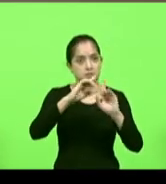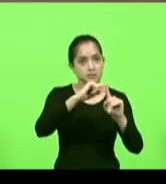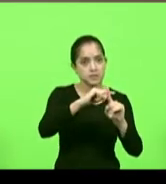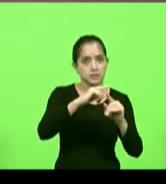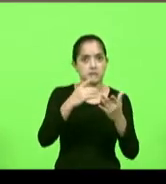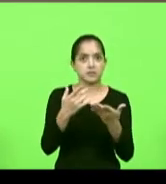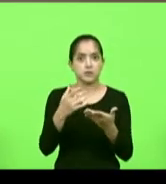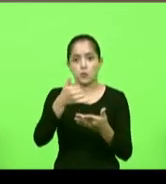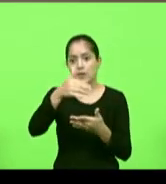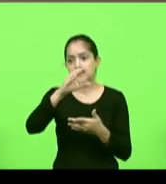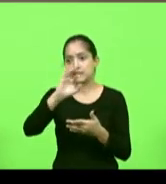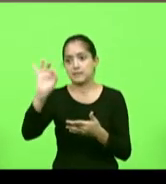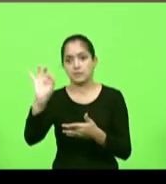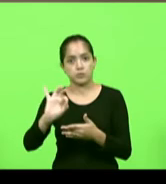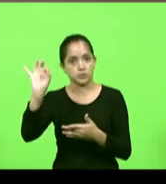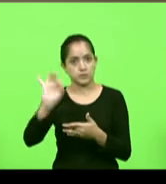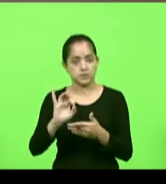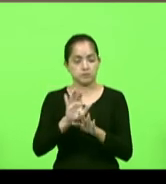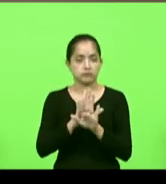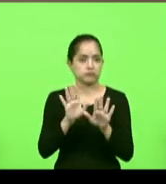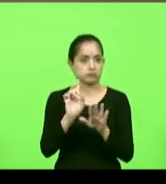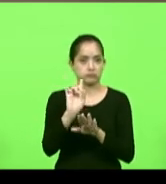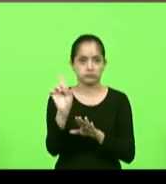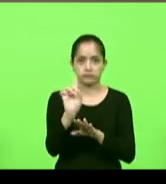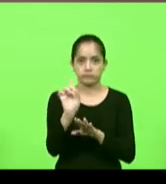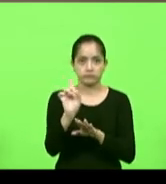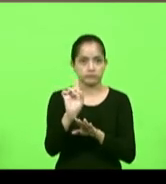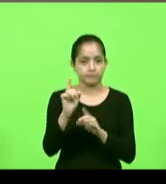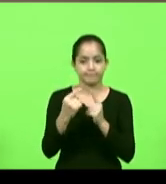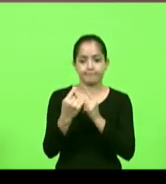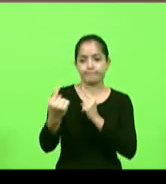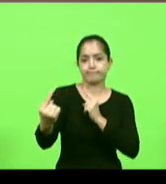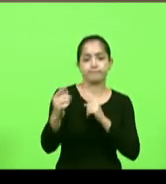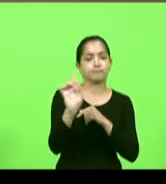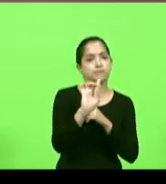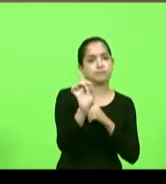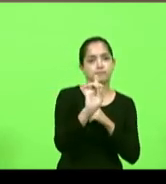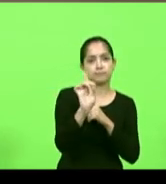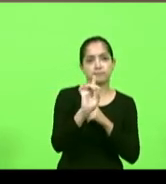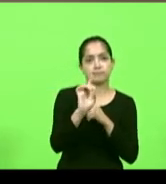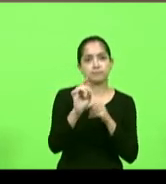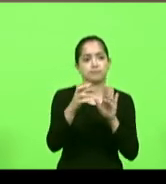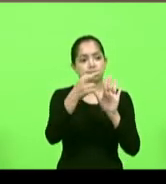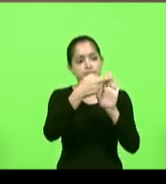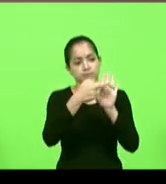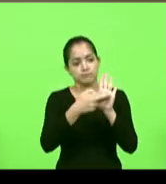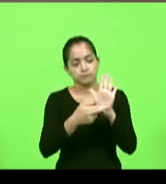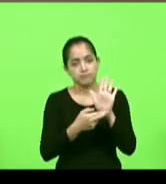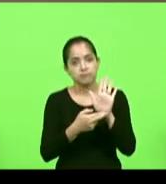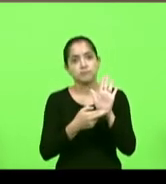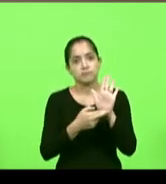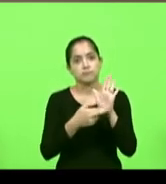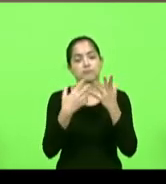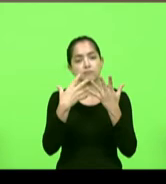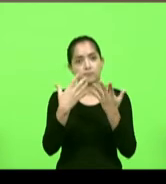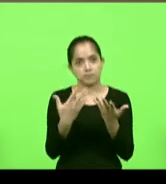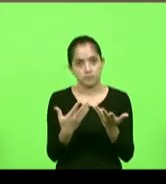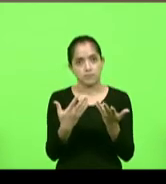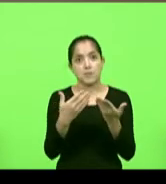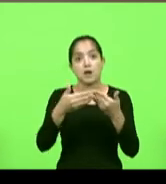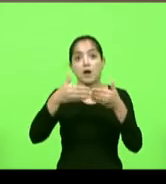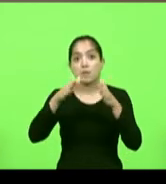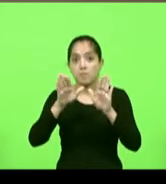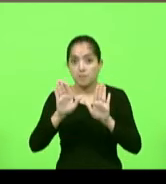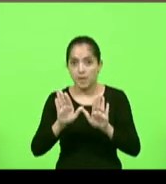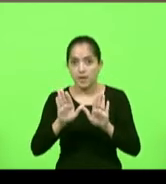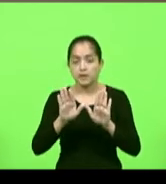100% da sua capacidade não é sem distanciamento não é sem protocolos nós somos a favor sim das igrejas abertas